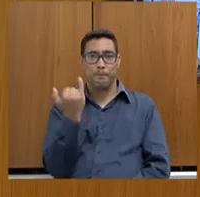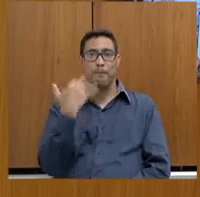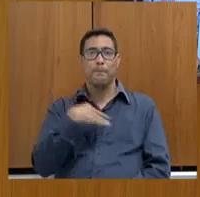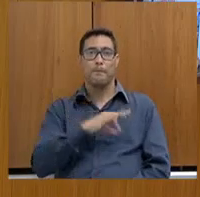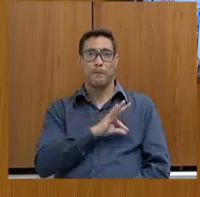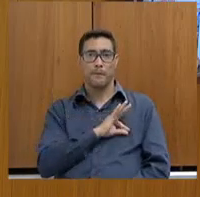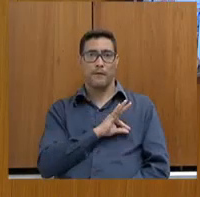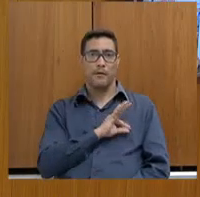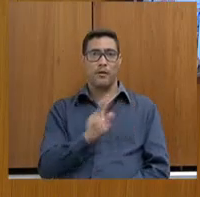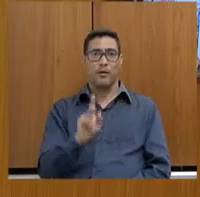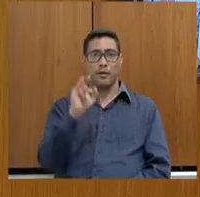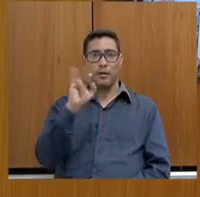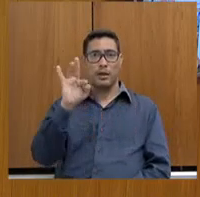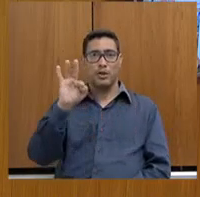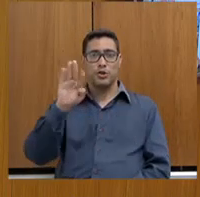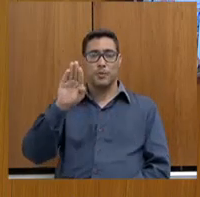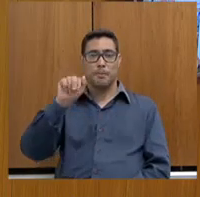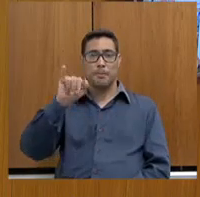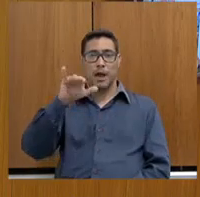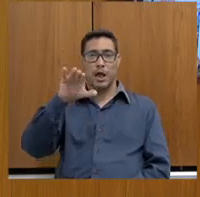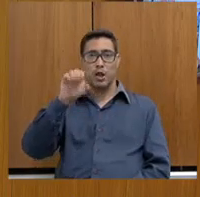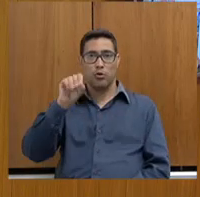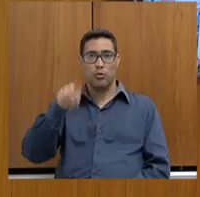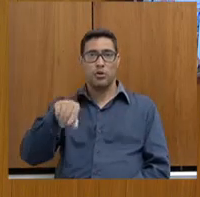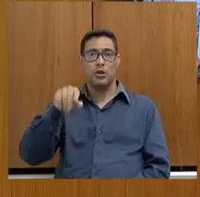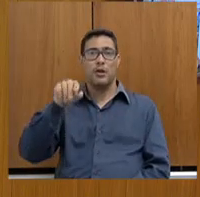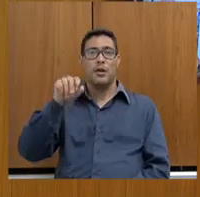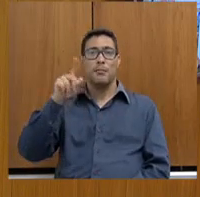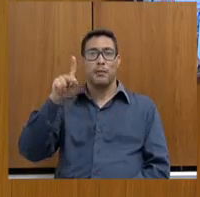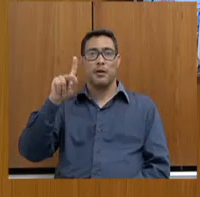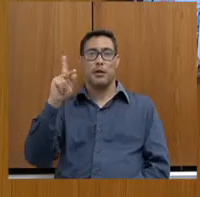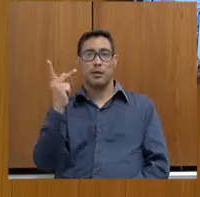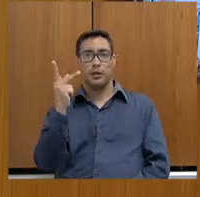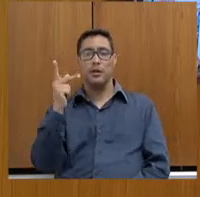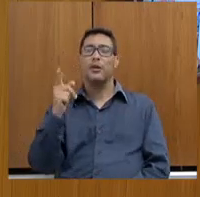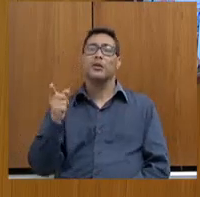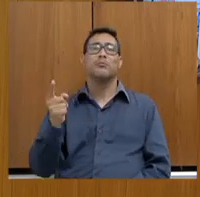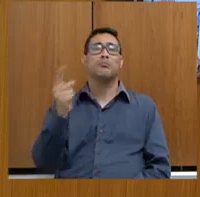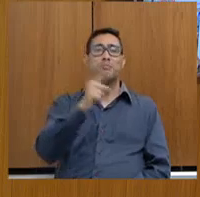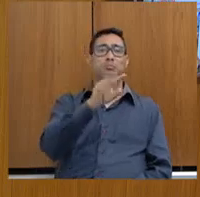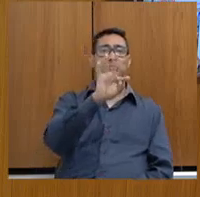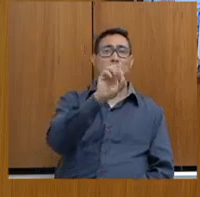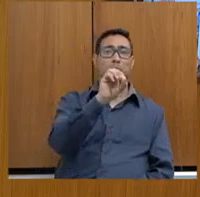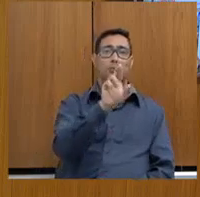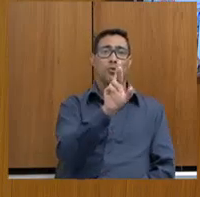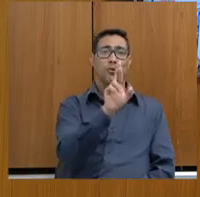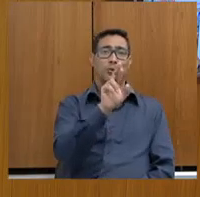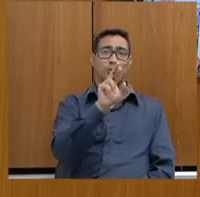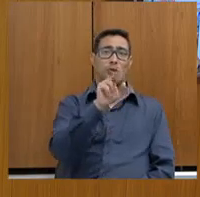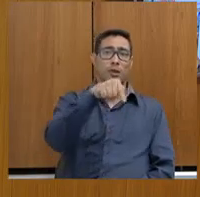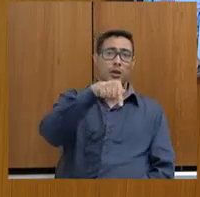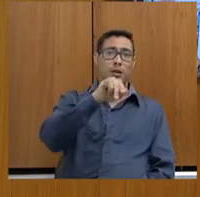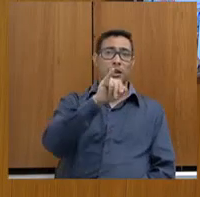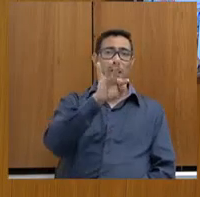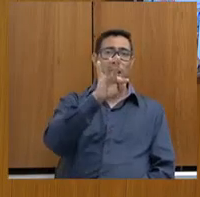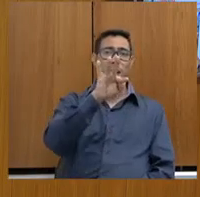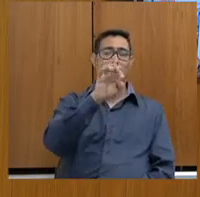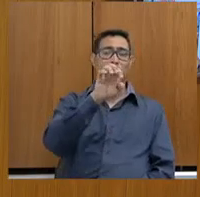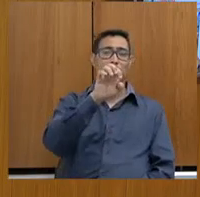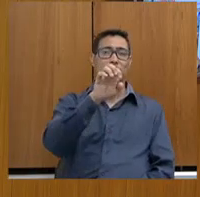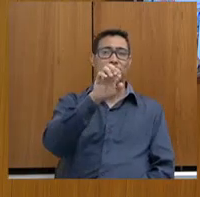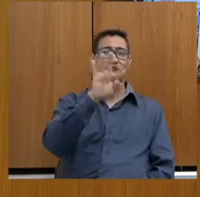tenha um kit básico de APH, principalmente no que diz respeito ao próprio Tornicate. Se fosse um simples Tornicate, já salvaria inúmeras vidas.